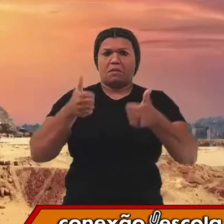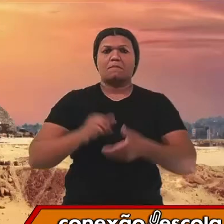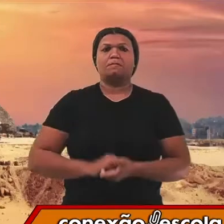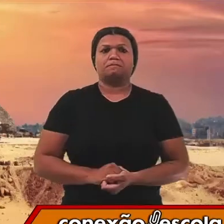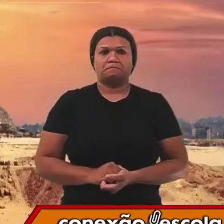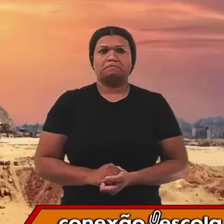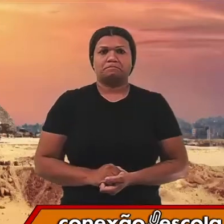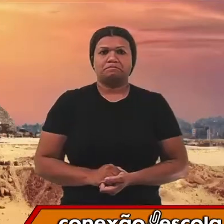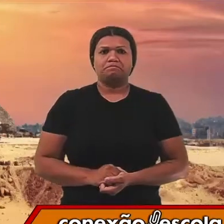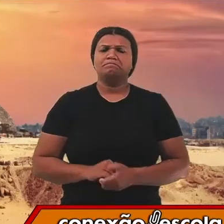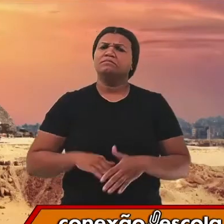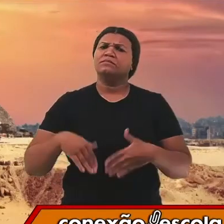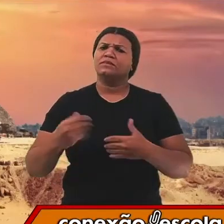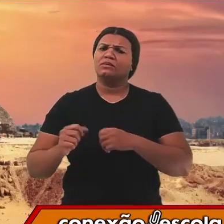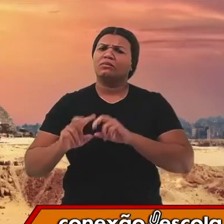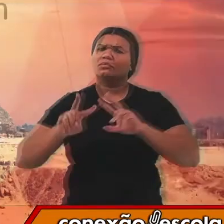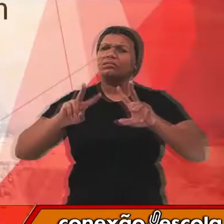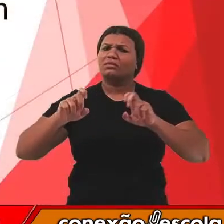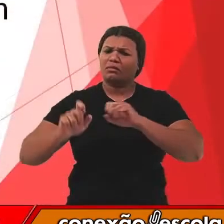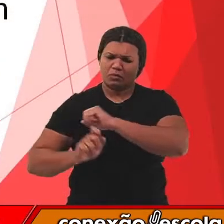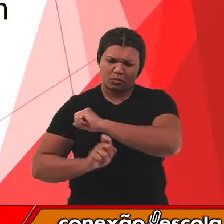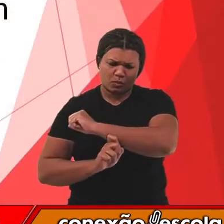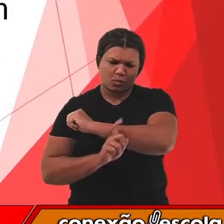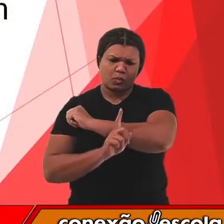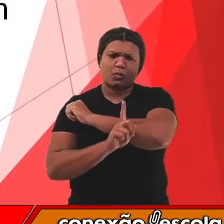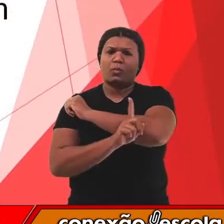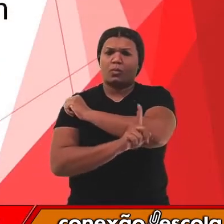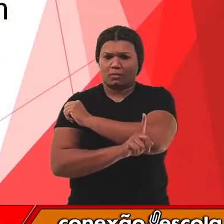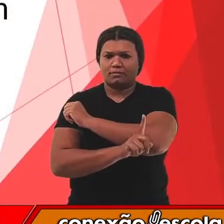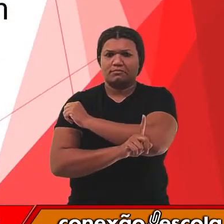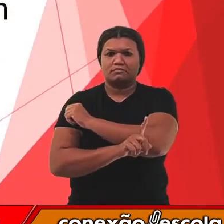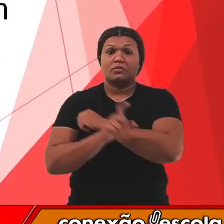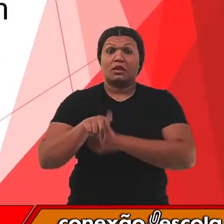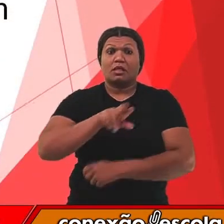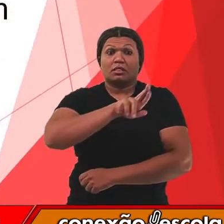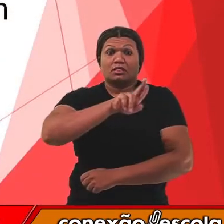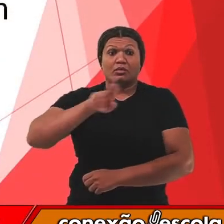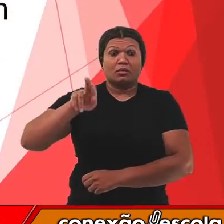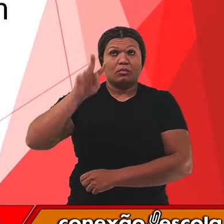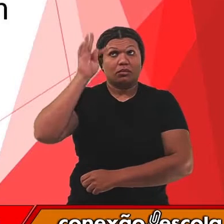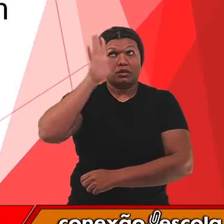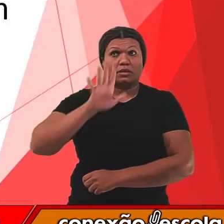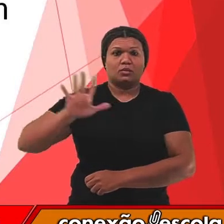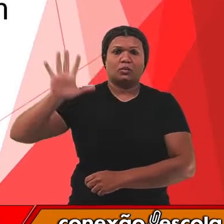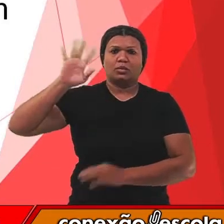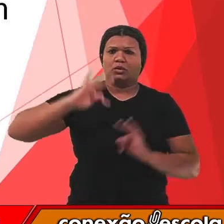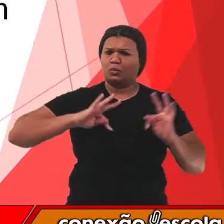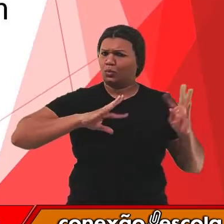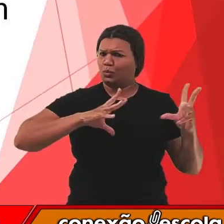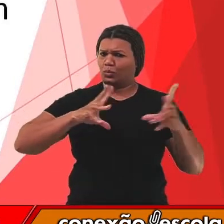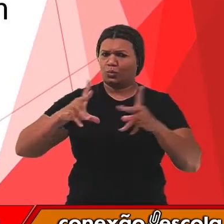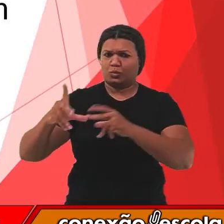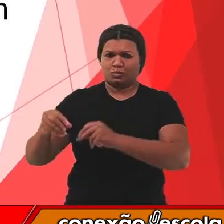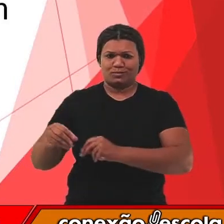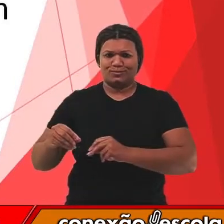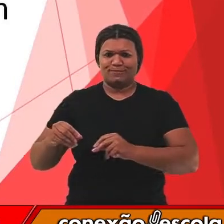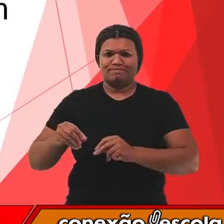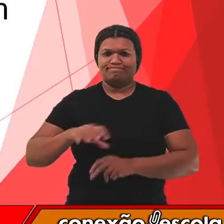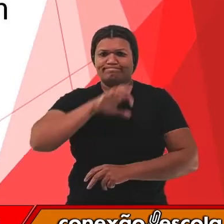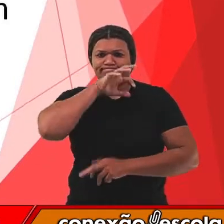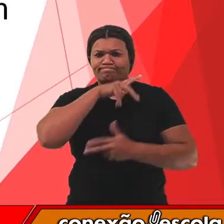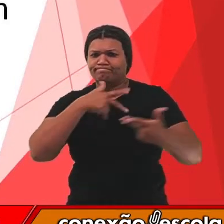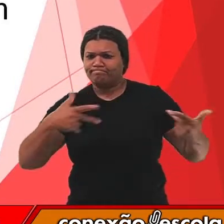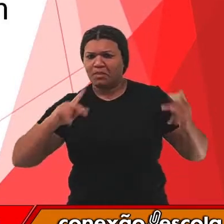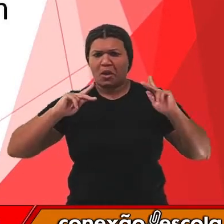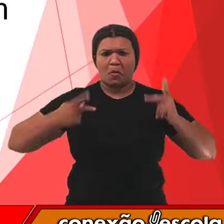A evolução, então, é o nome da teoria segundo o qual todos os seres vivos, hoje existentes, se